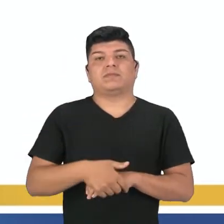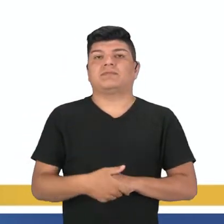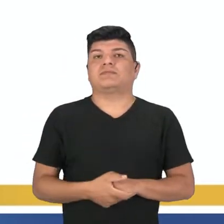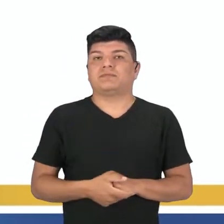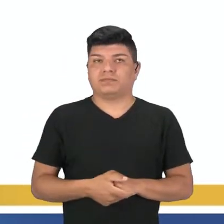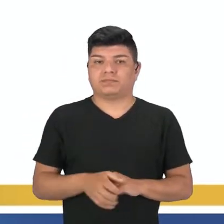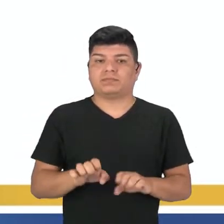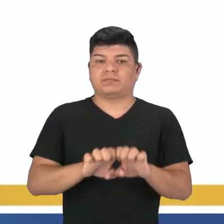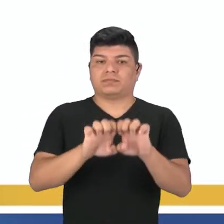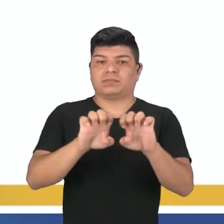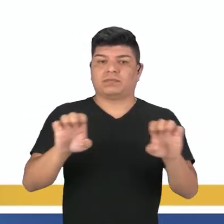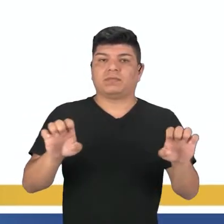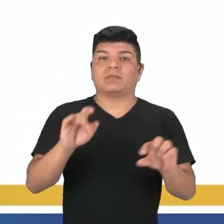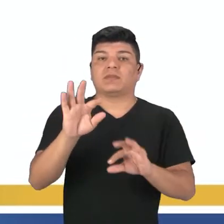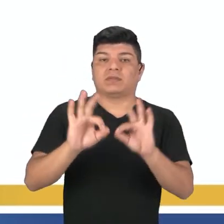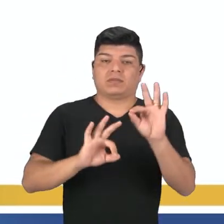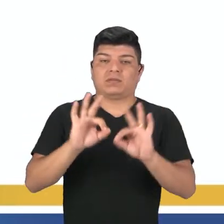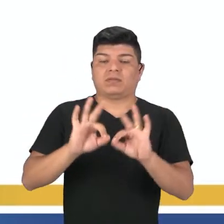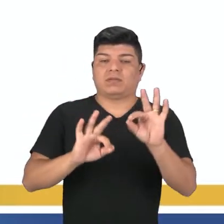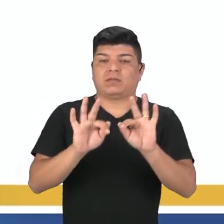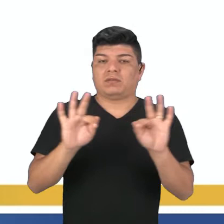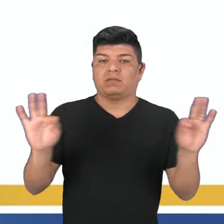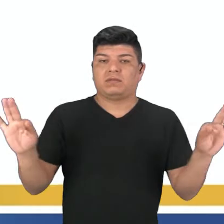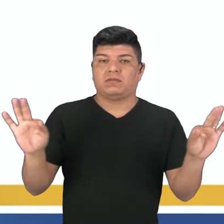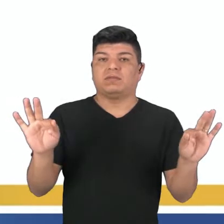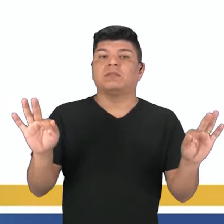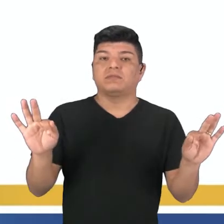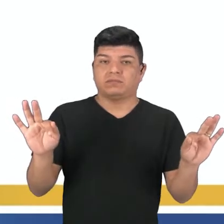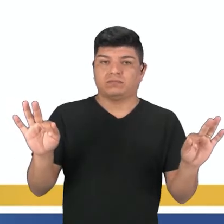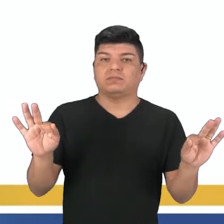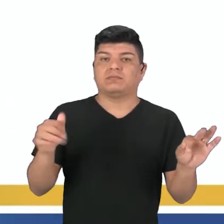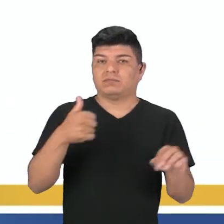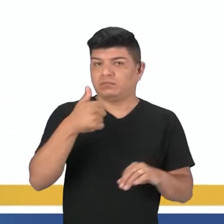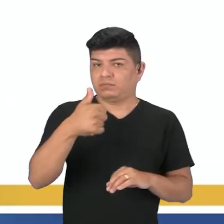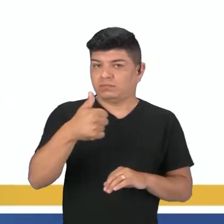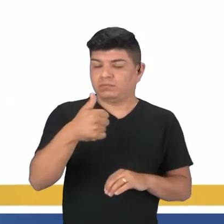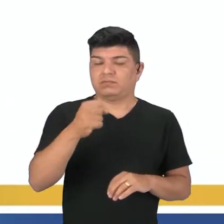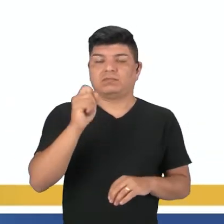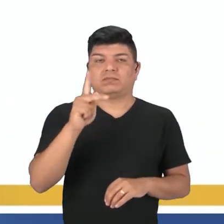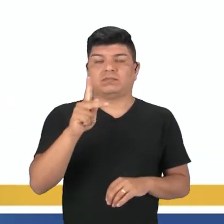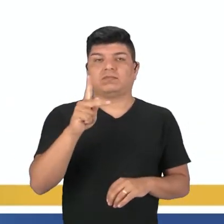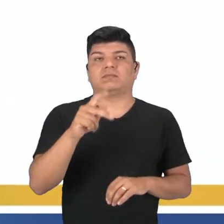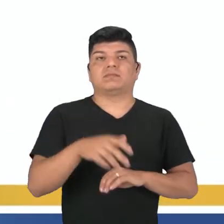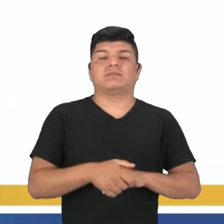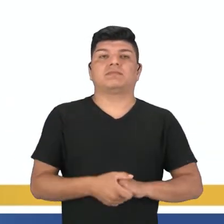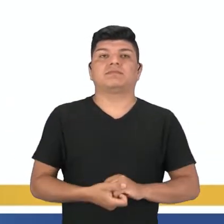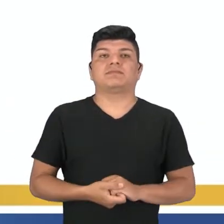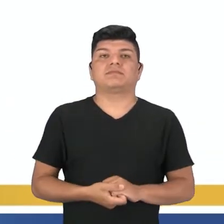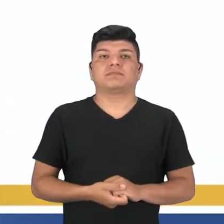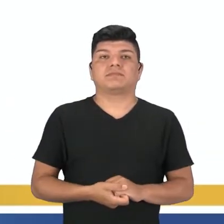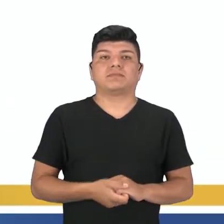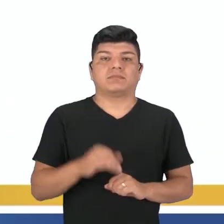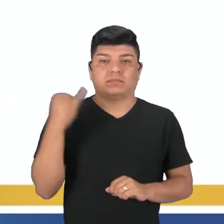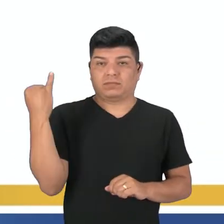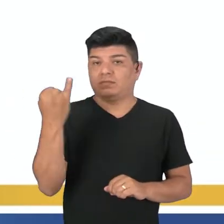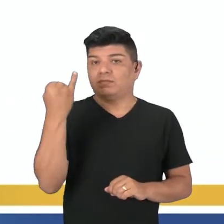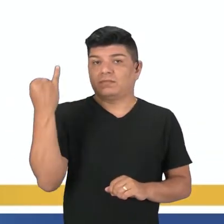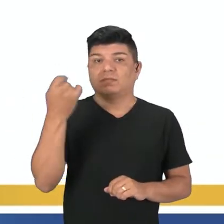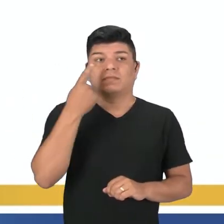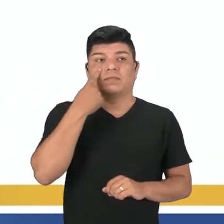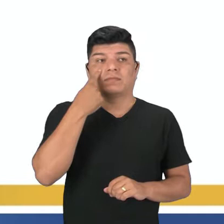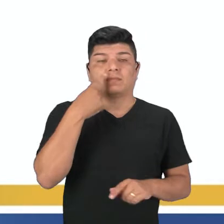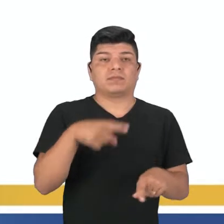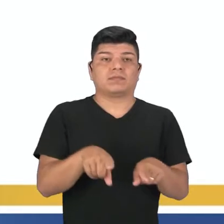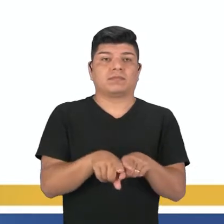Essa é a estrutura para vocês montarem uma frase afirmativa, ok, pessoal? Então observem bem. Importante também vocês